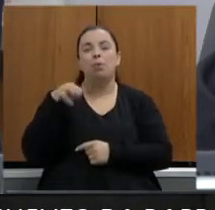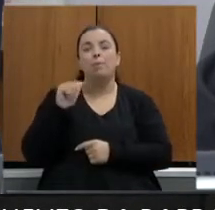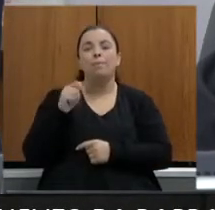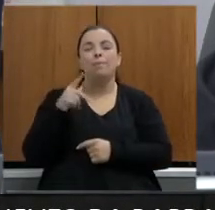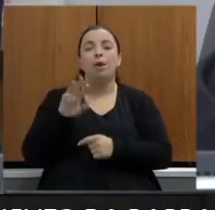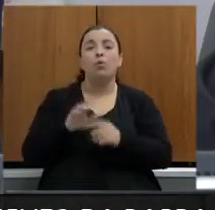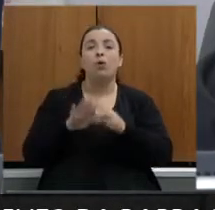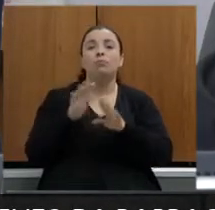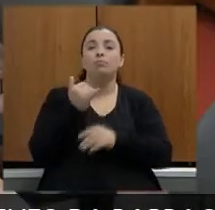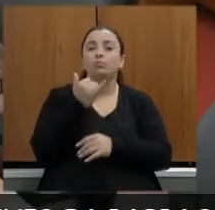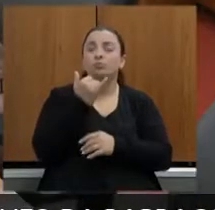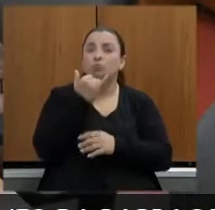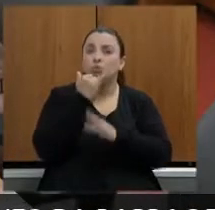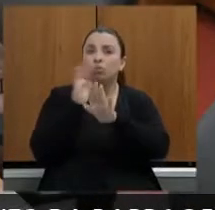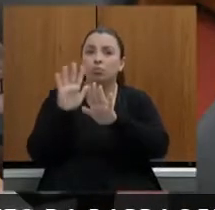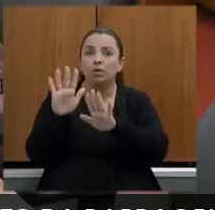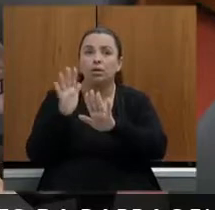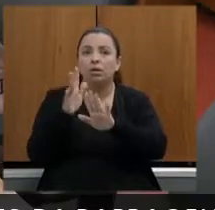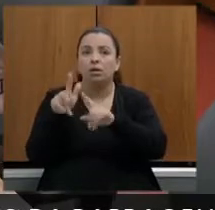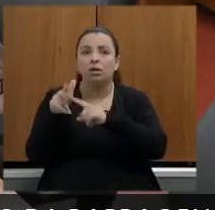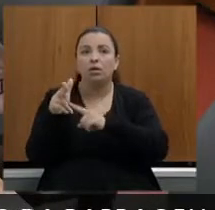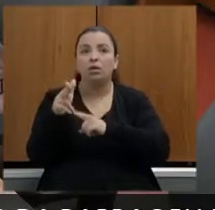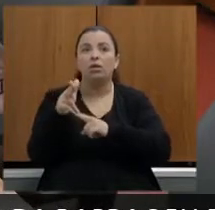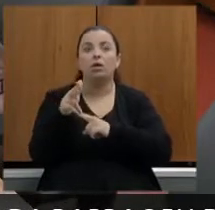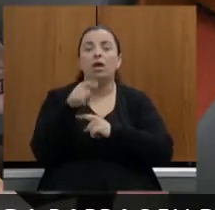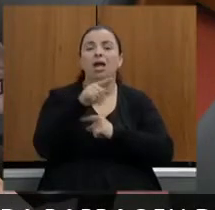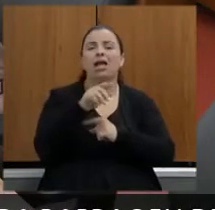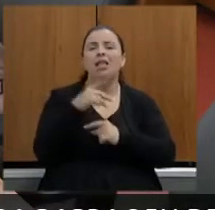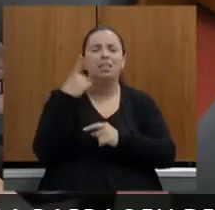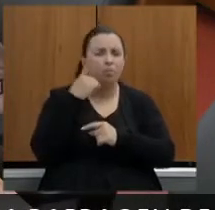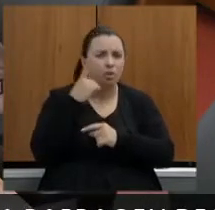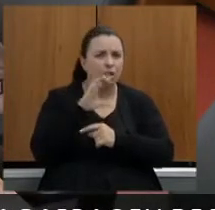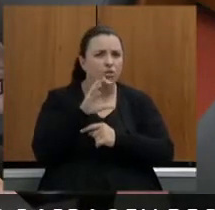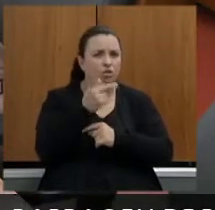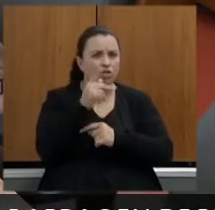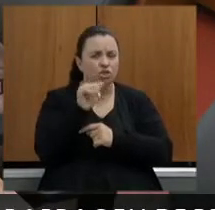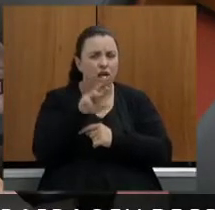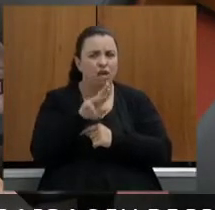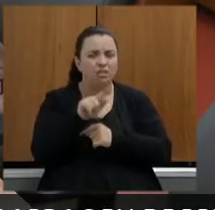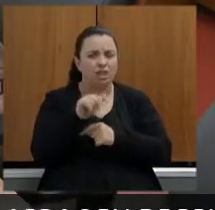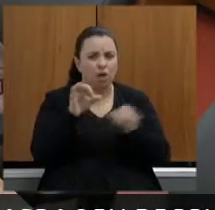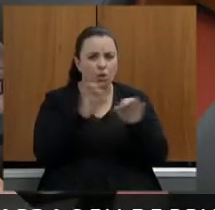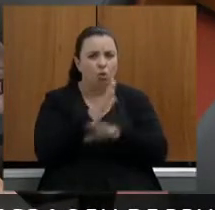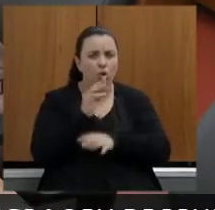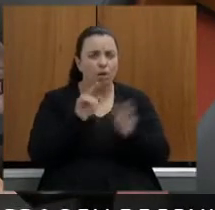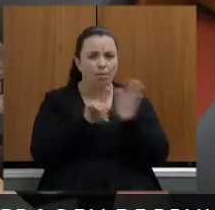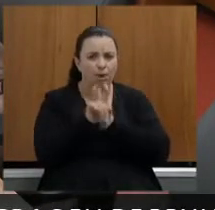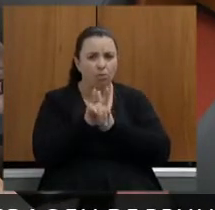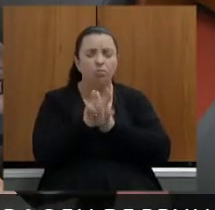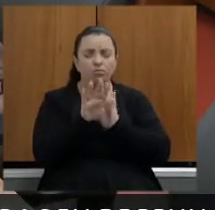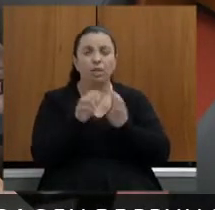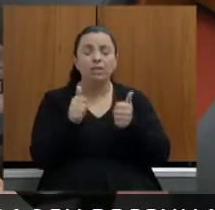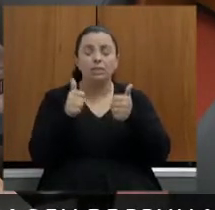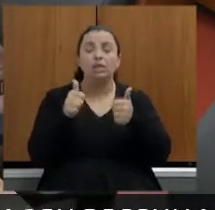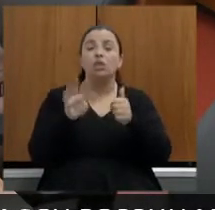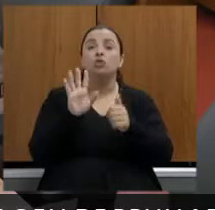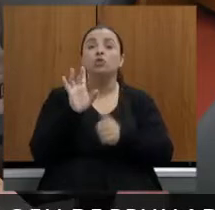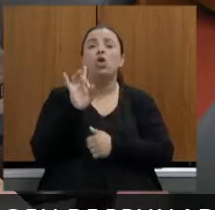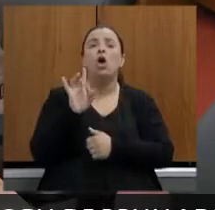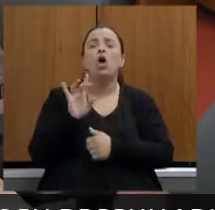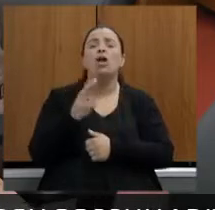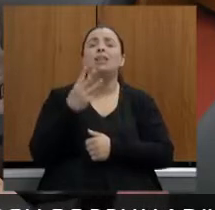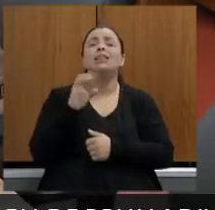o secretário iniciou a resposta e vossa excelência se quiser concluir a pergunta por favor apenas apenas 30